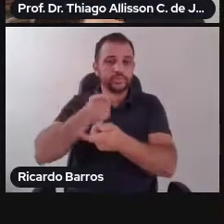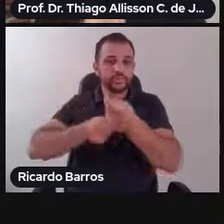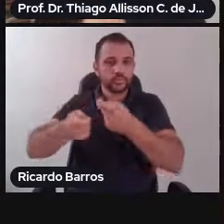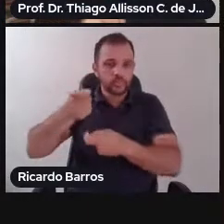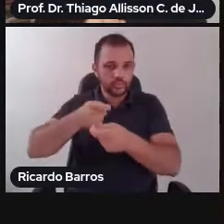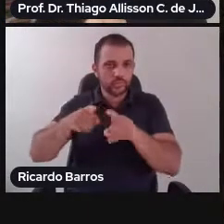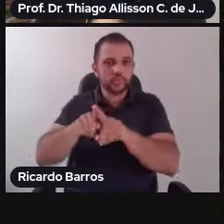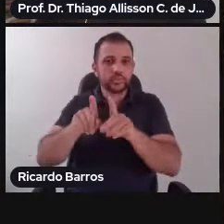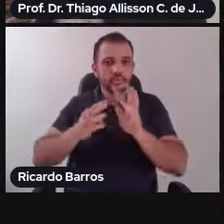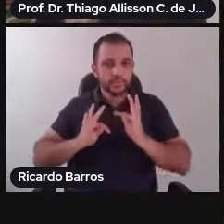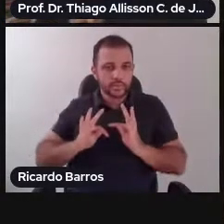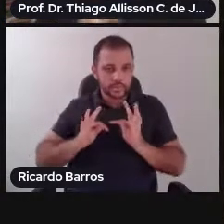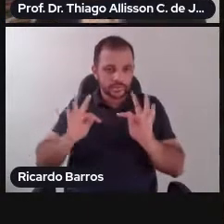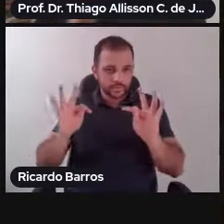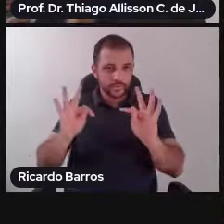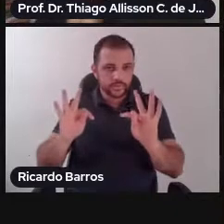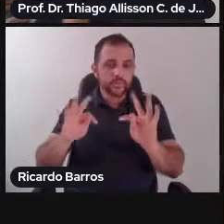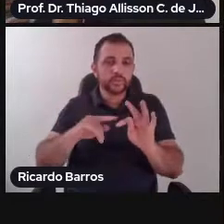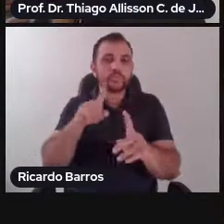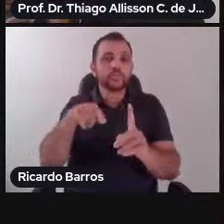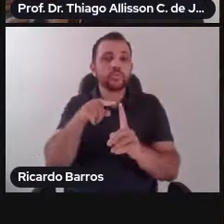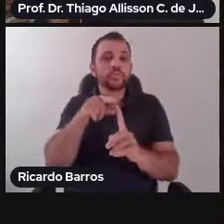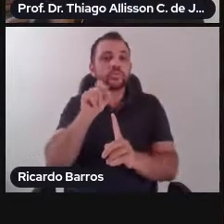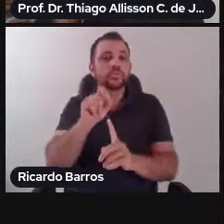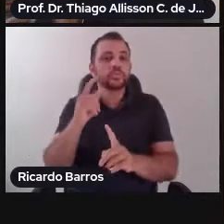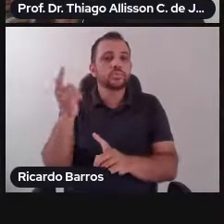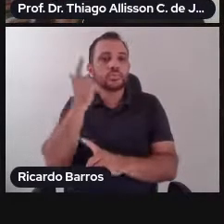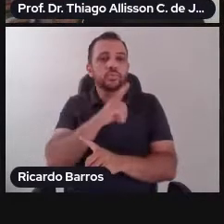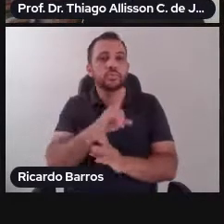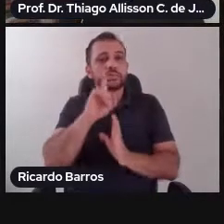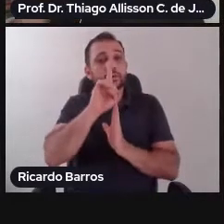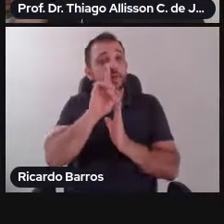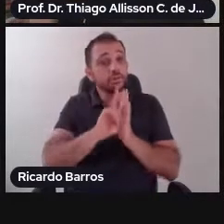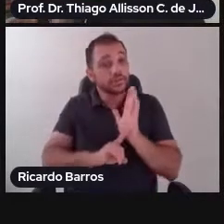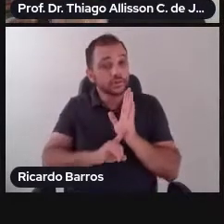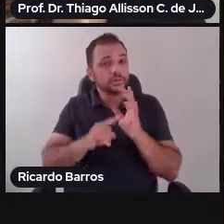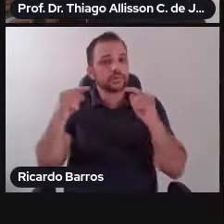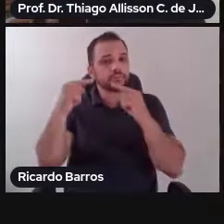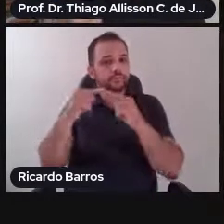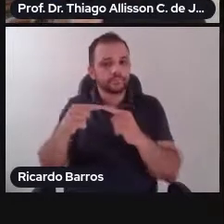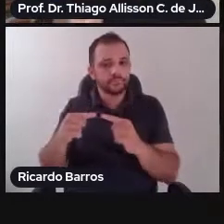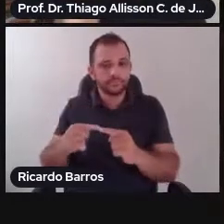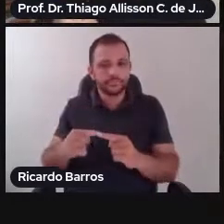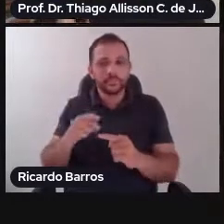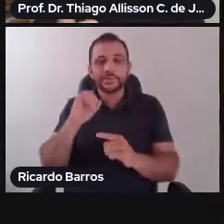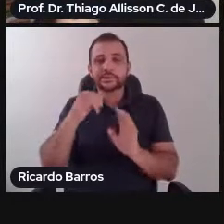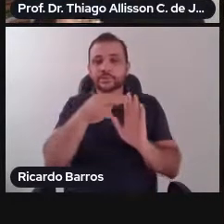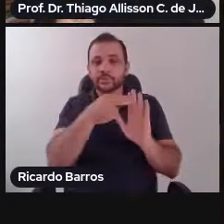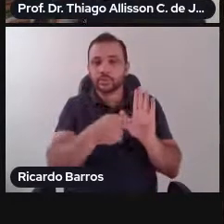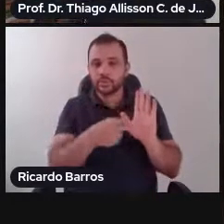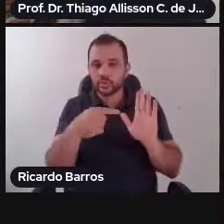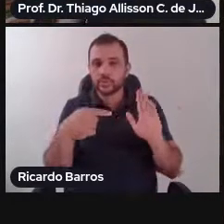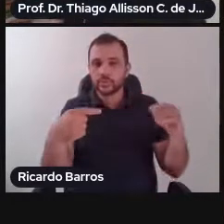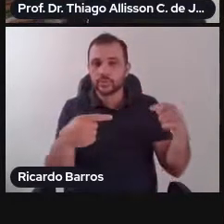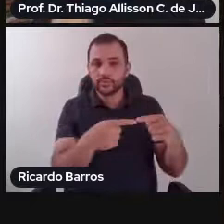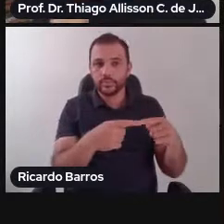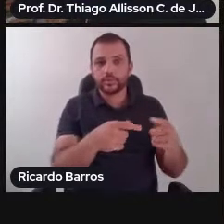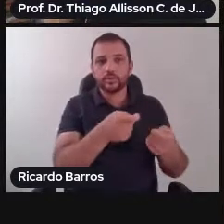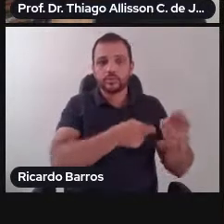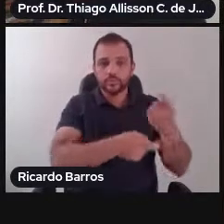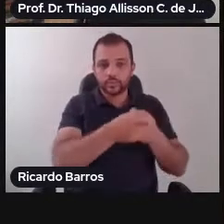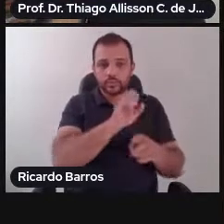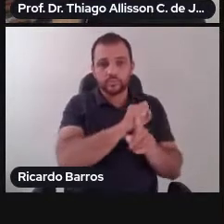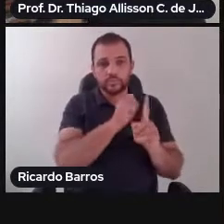progressivamente a plena efetividade de direitos que decorre de normas econômicas, sociais e sobre